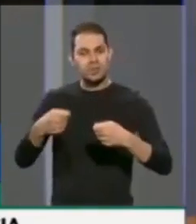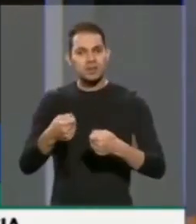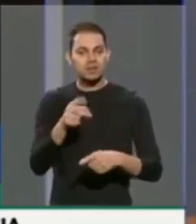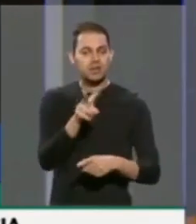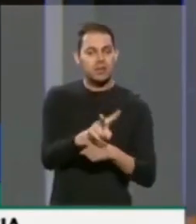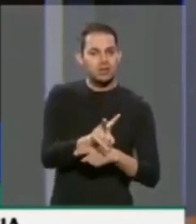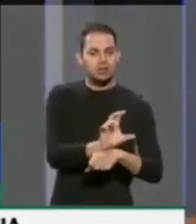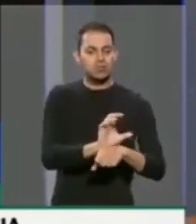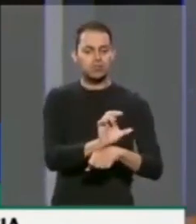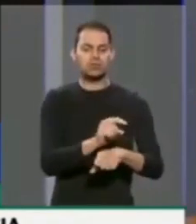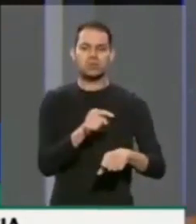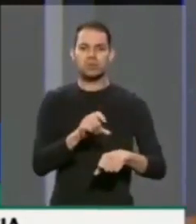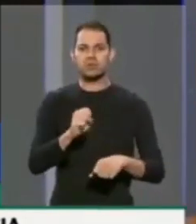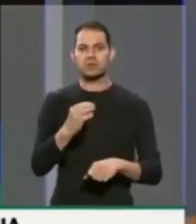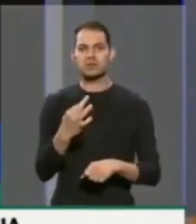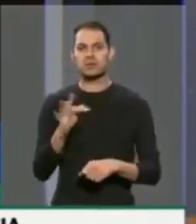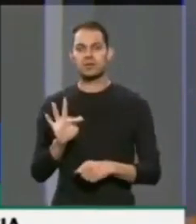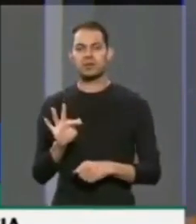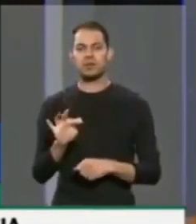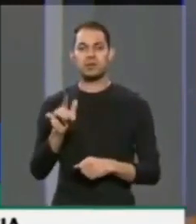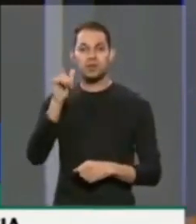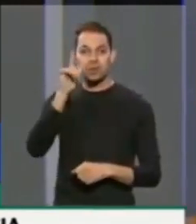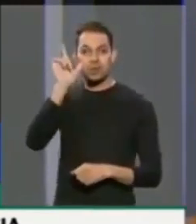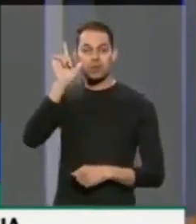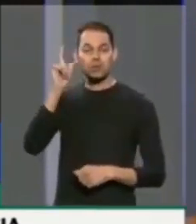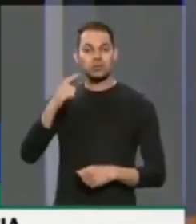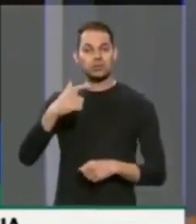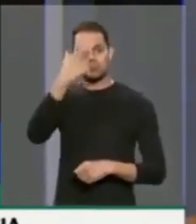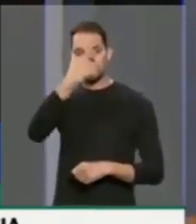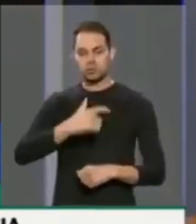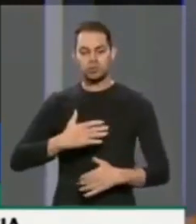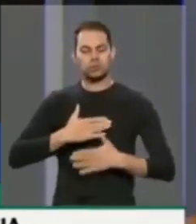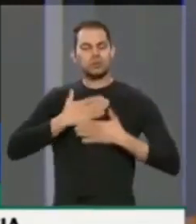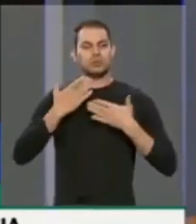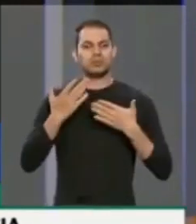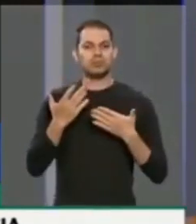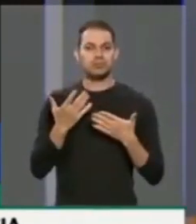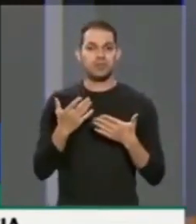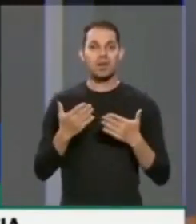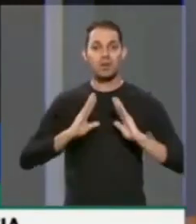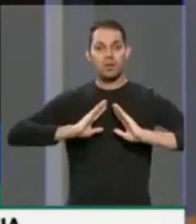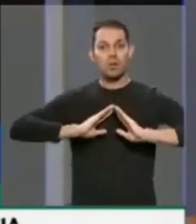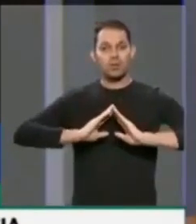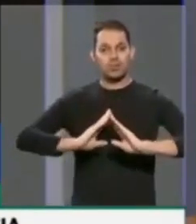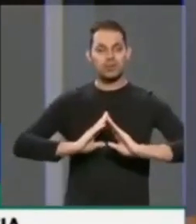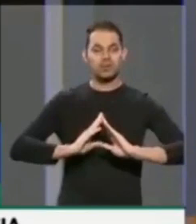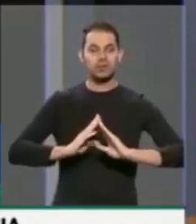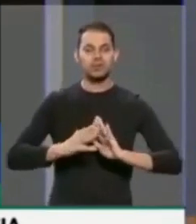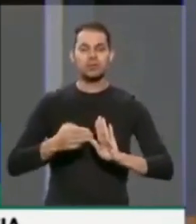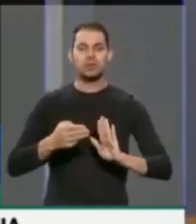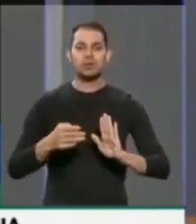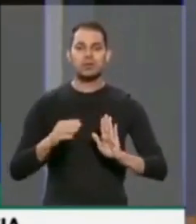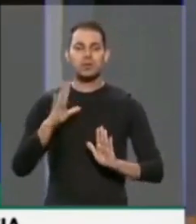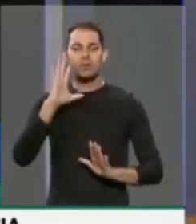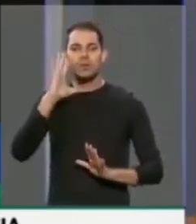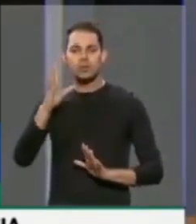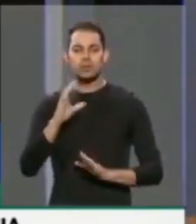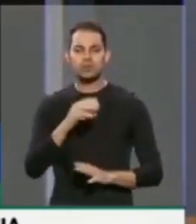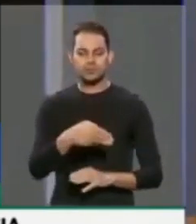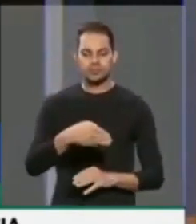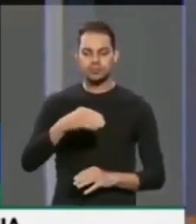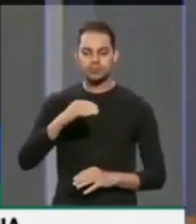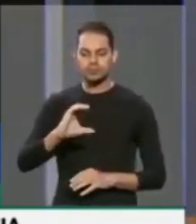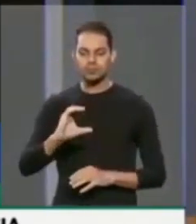guardiões da Constituição. Então, ontem fui surpreendido por esse pedido, uma medida cautelar,